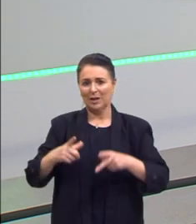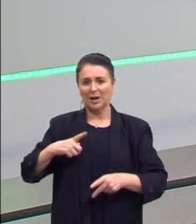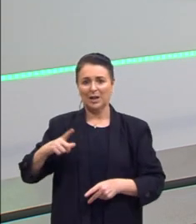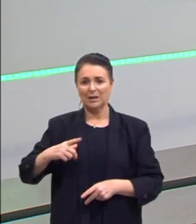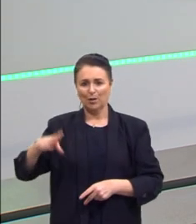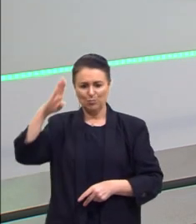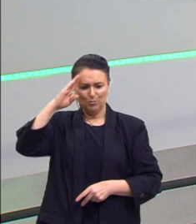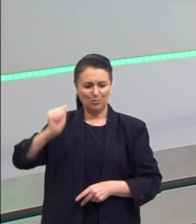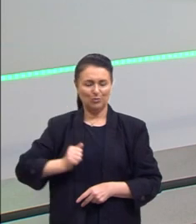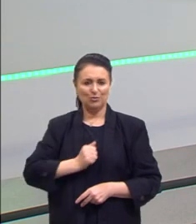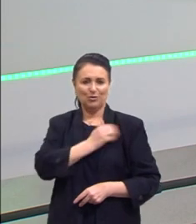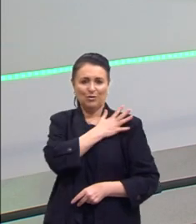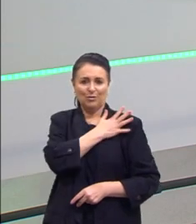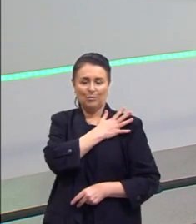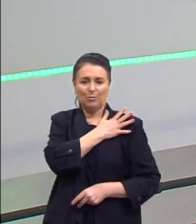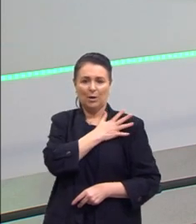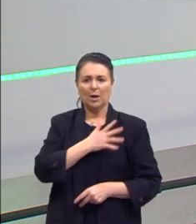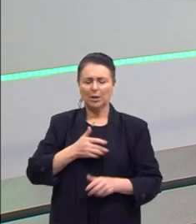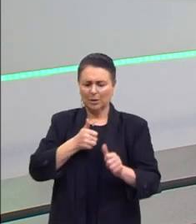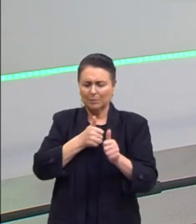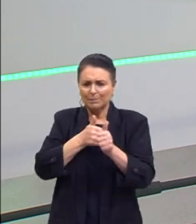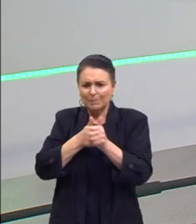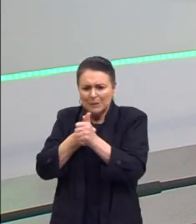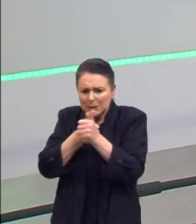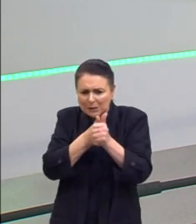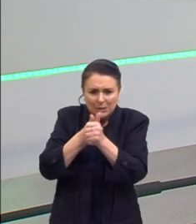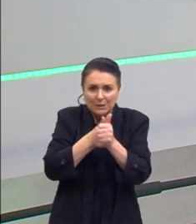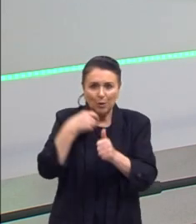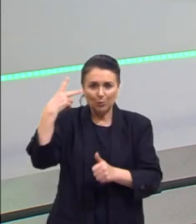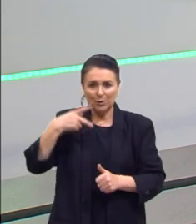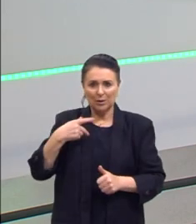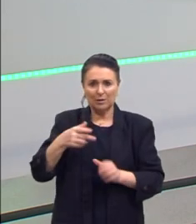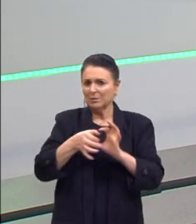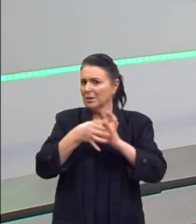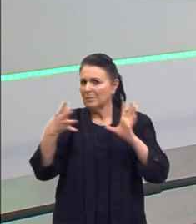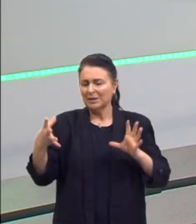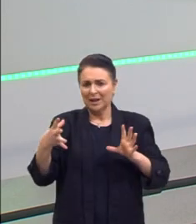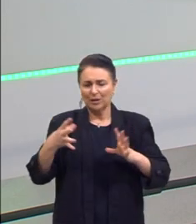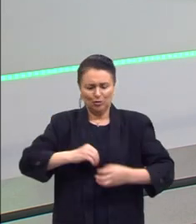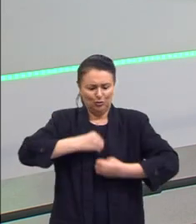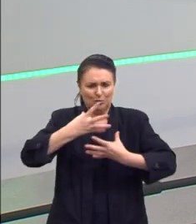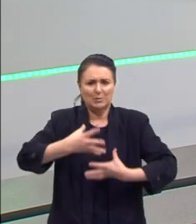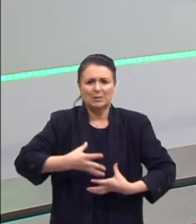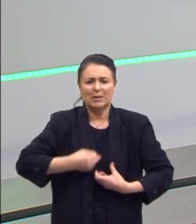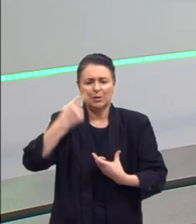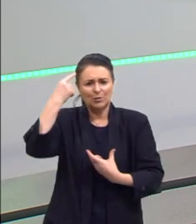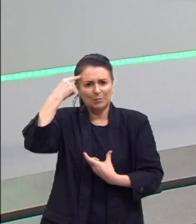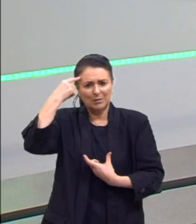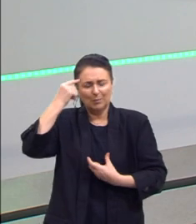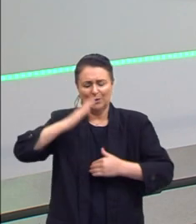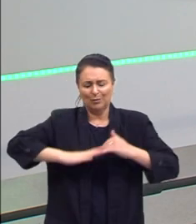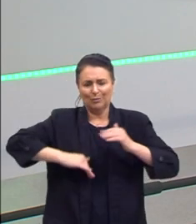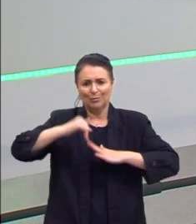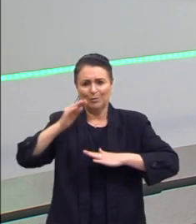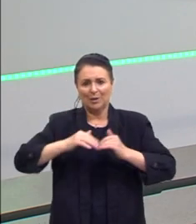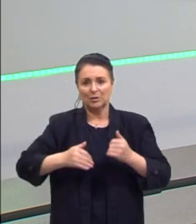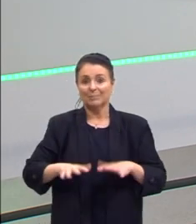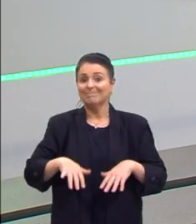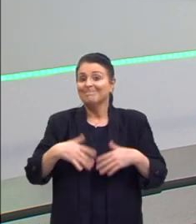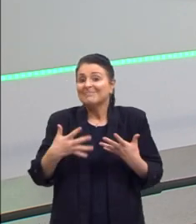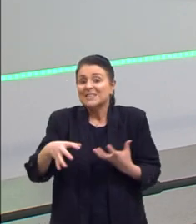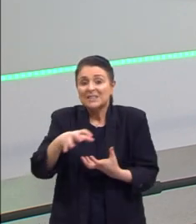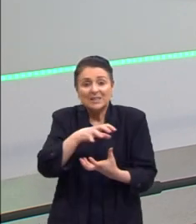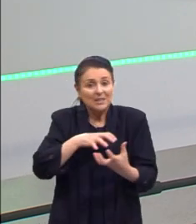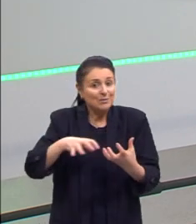vai ter muita perseguição política, não vai ter uma liberdade de pensamento, de ação. Então, infelizmente, essa Revolução, no fim,